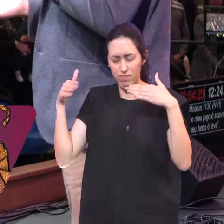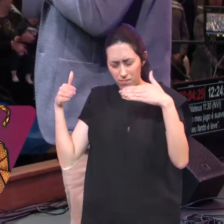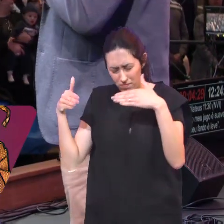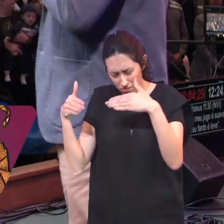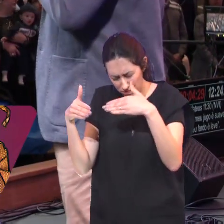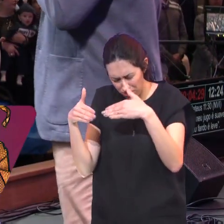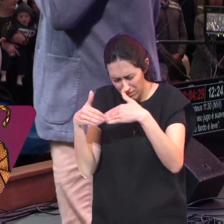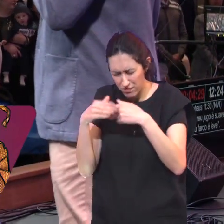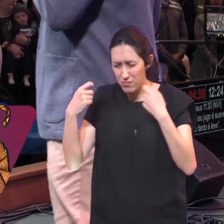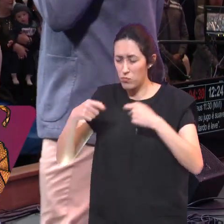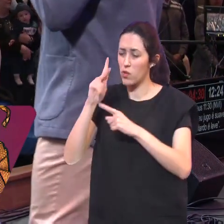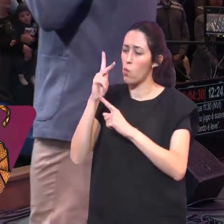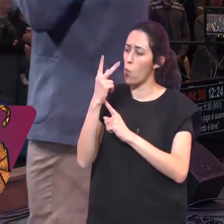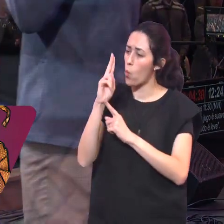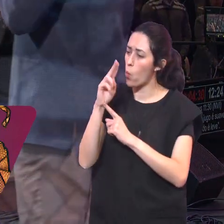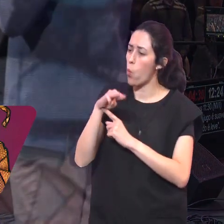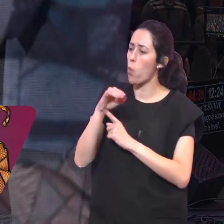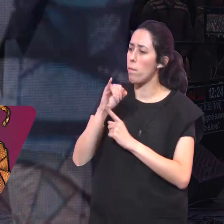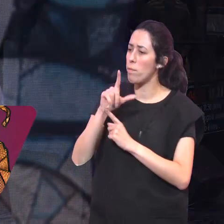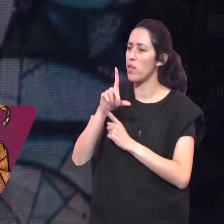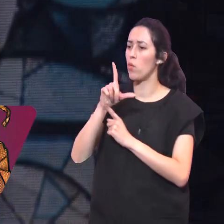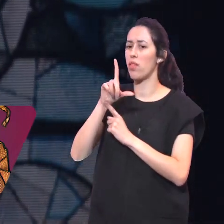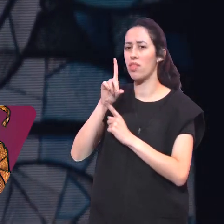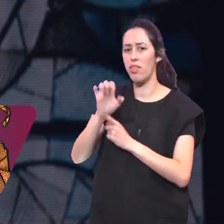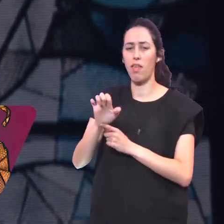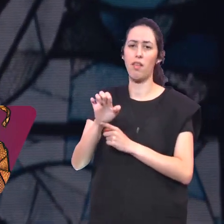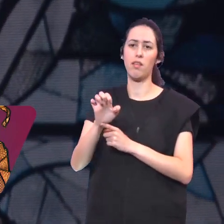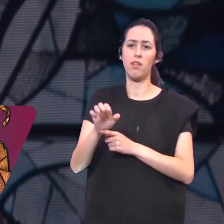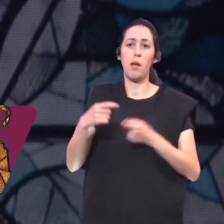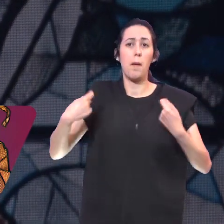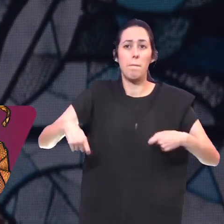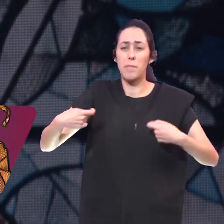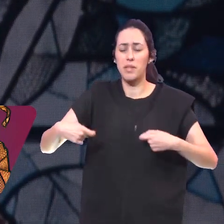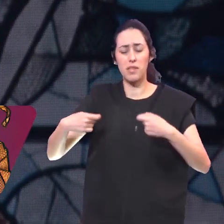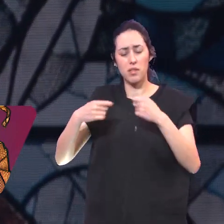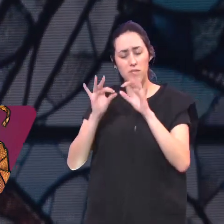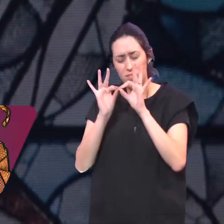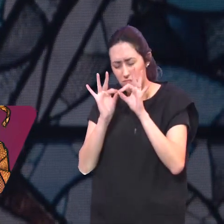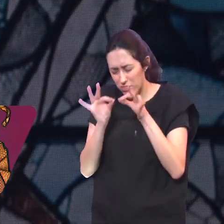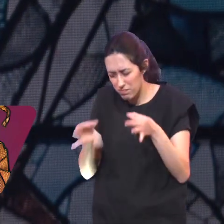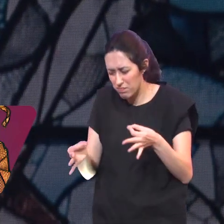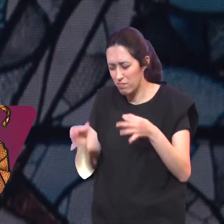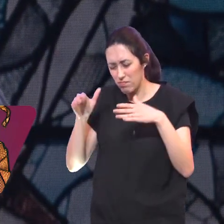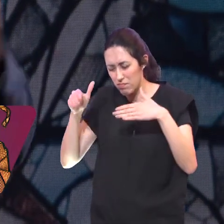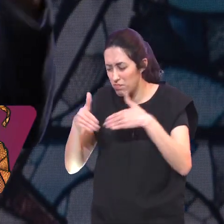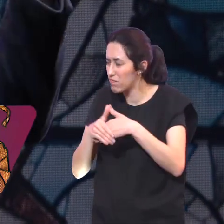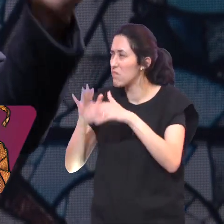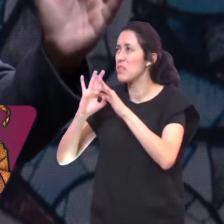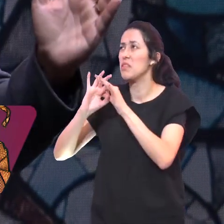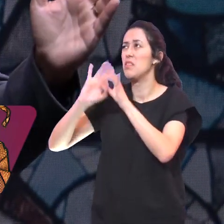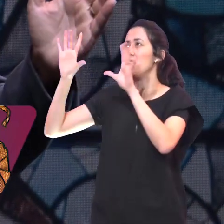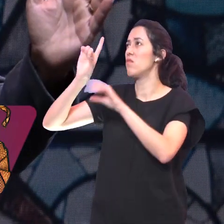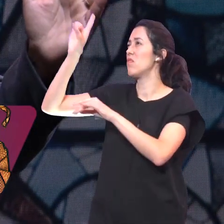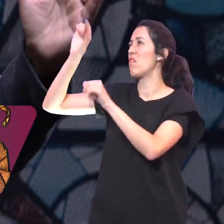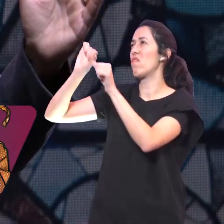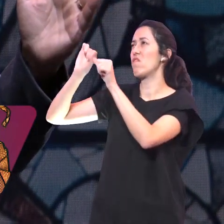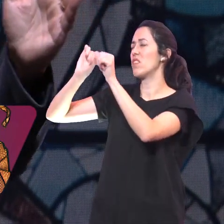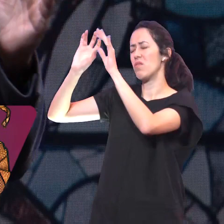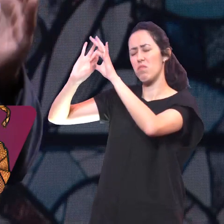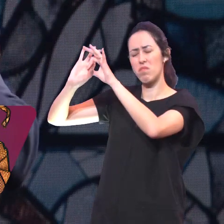Se você for Pequenino O suficiente Para deixar Deus fazer A hora